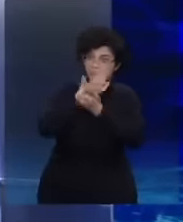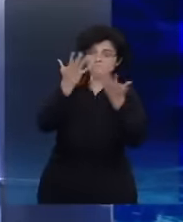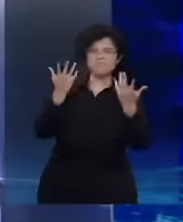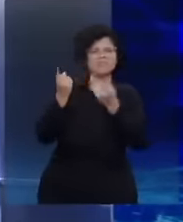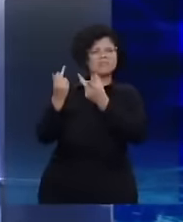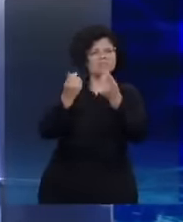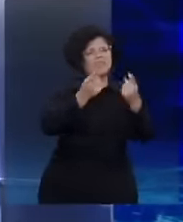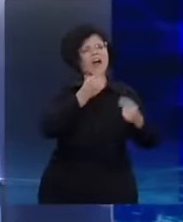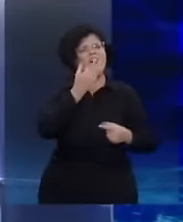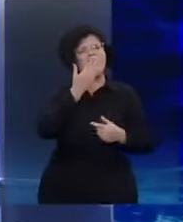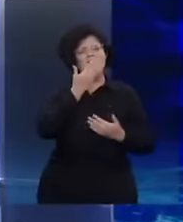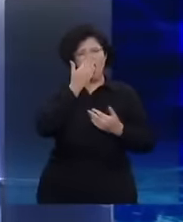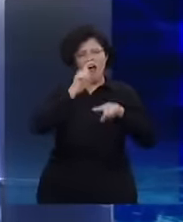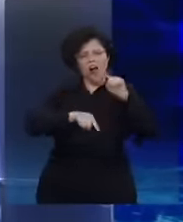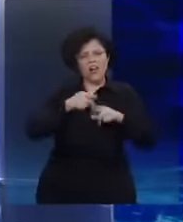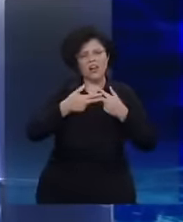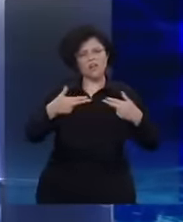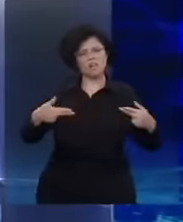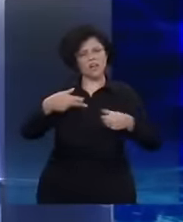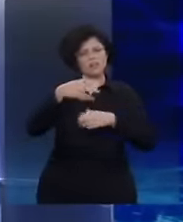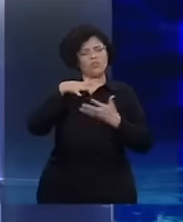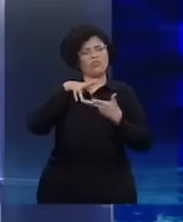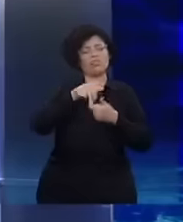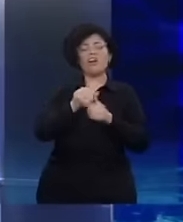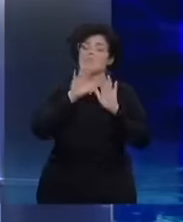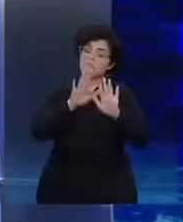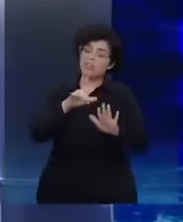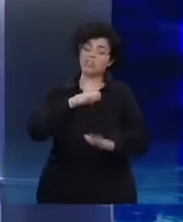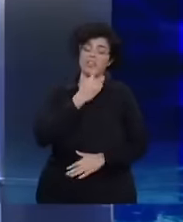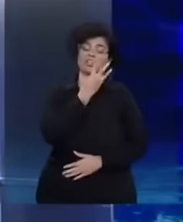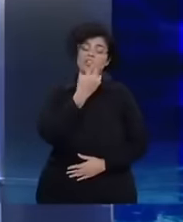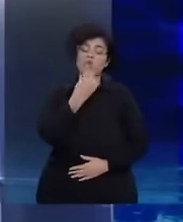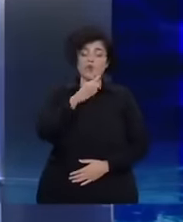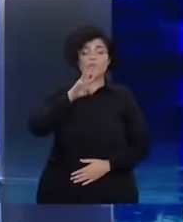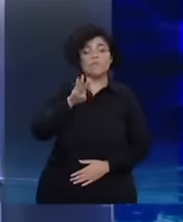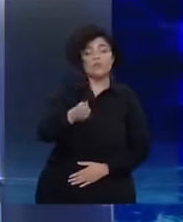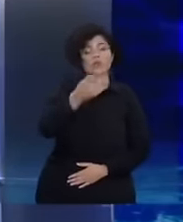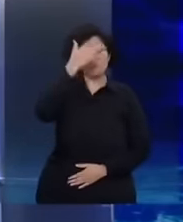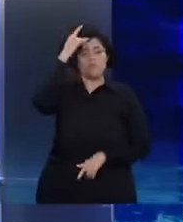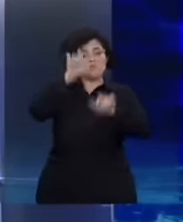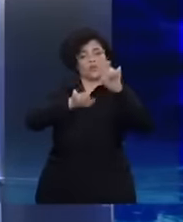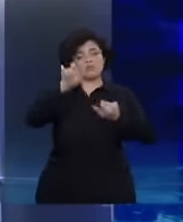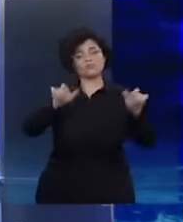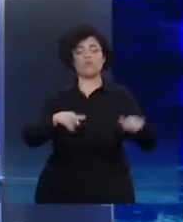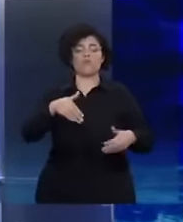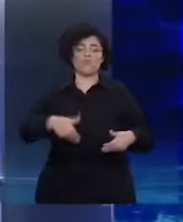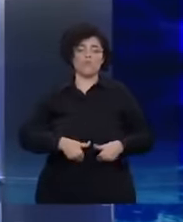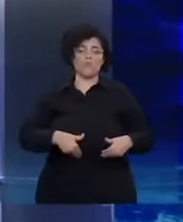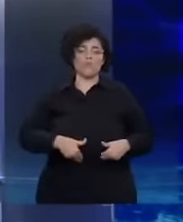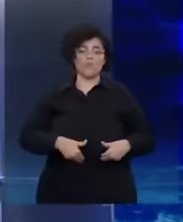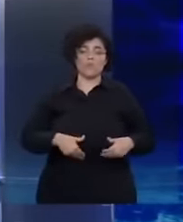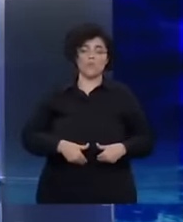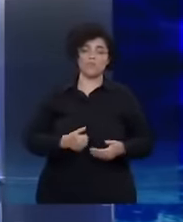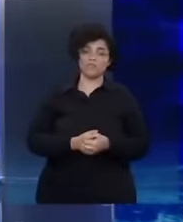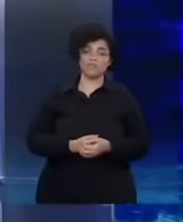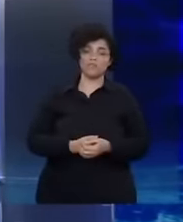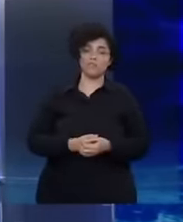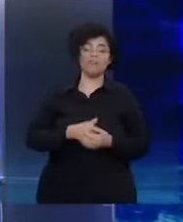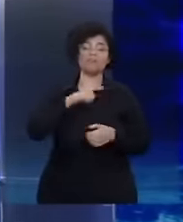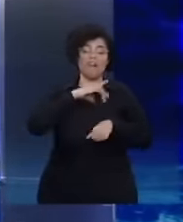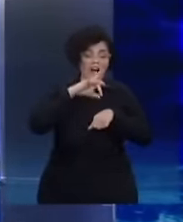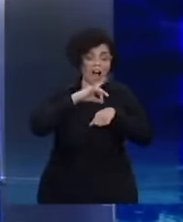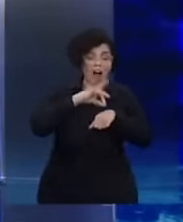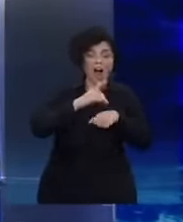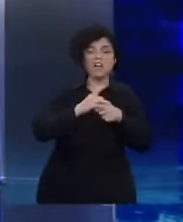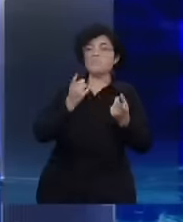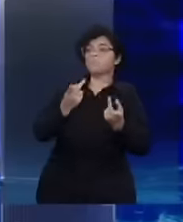planeta Terra, esse país tem 31 milhões de pessoas passando fome. Esse país que é o maior produtor de proteína animal do